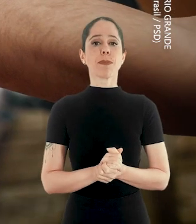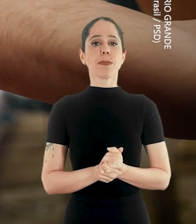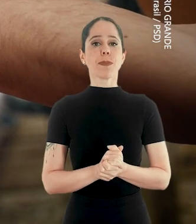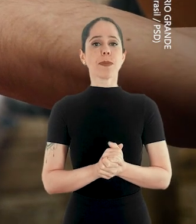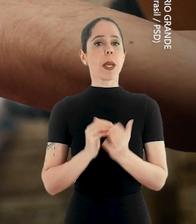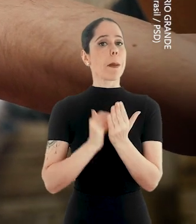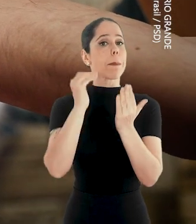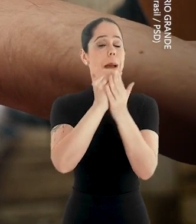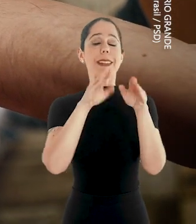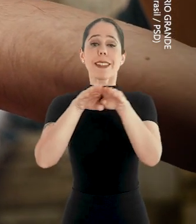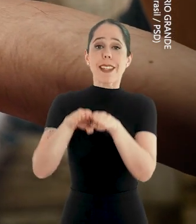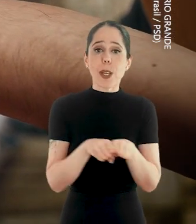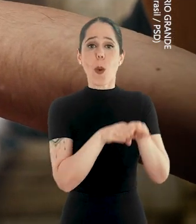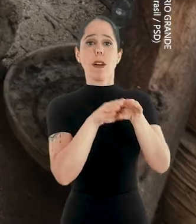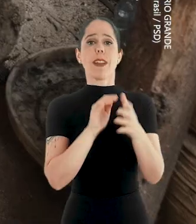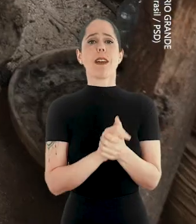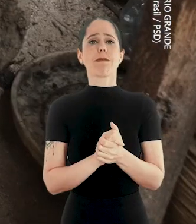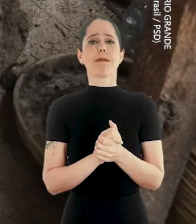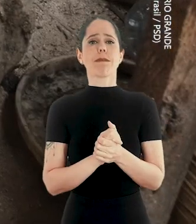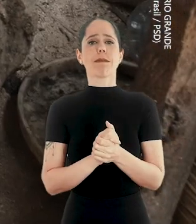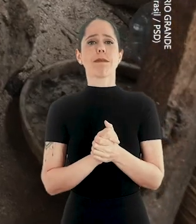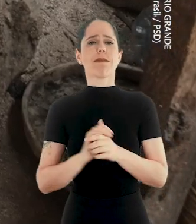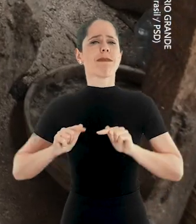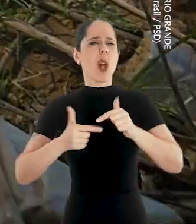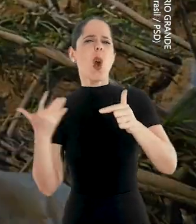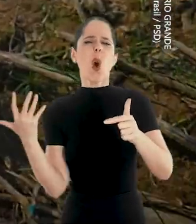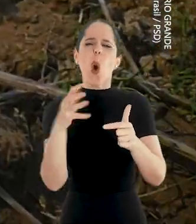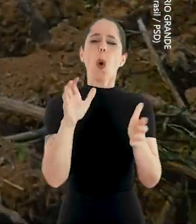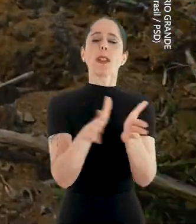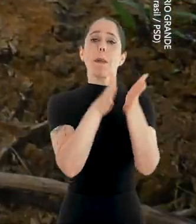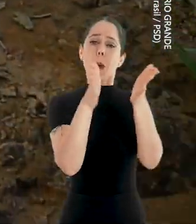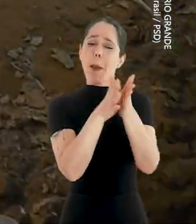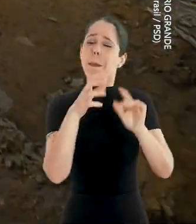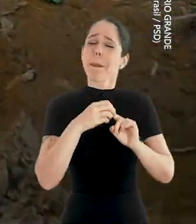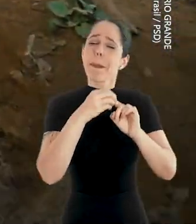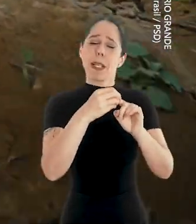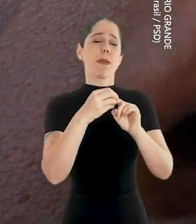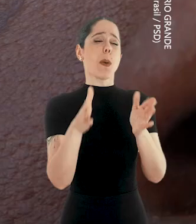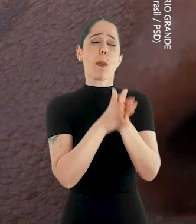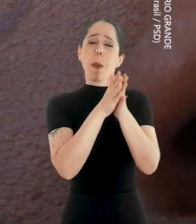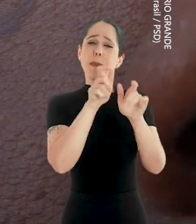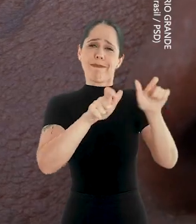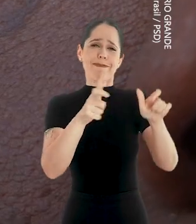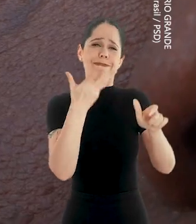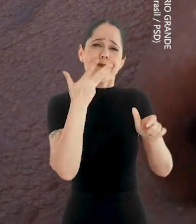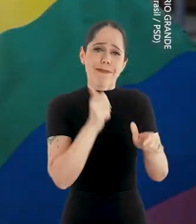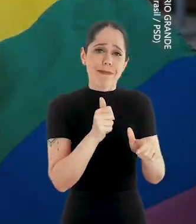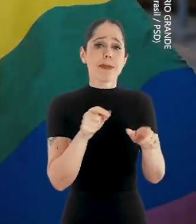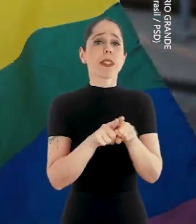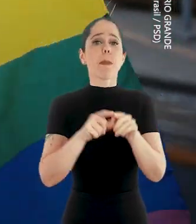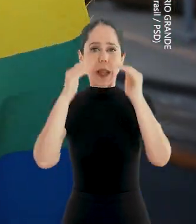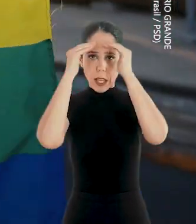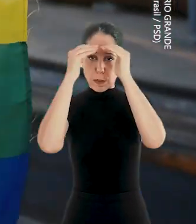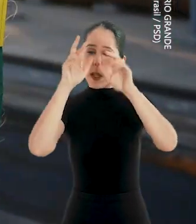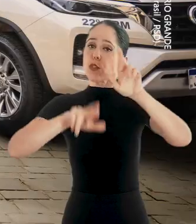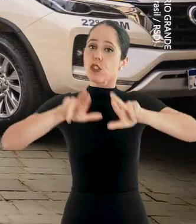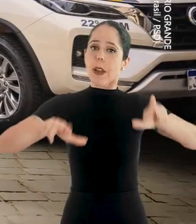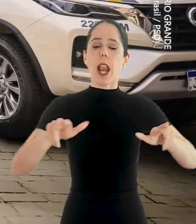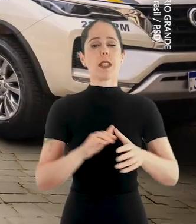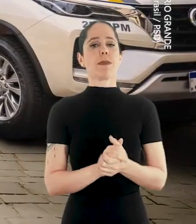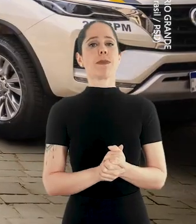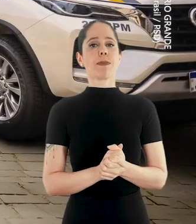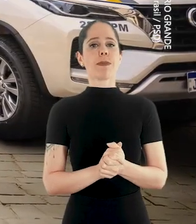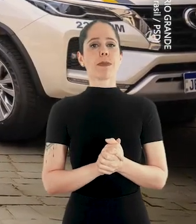Mais igualdade, combatendo a pobreza, especialmente a infantil e respeito às diferenças.